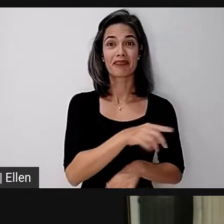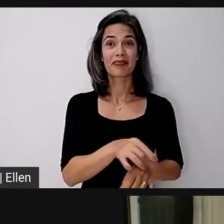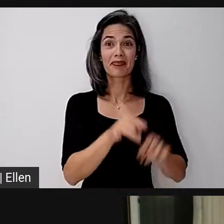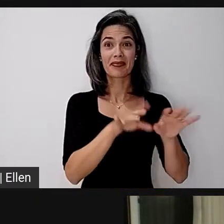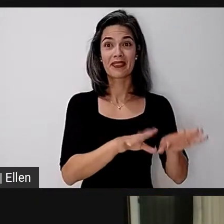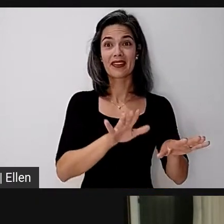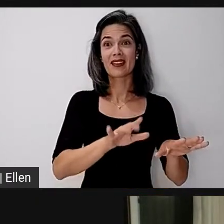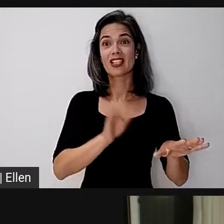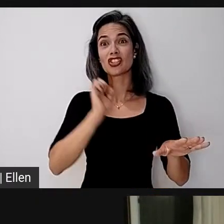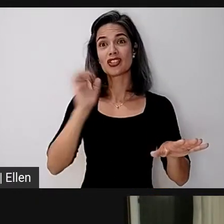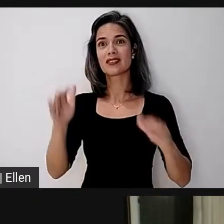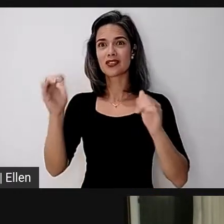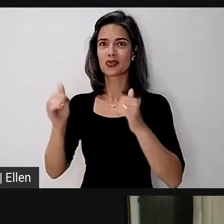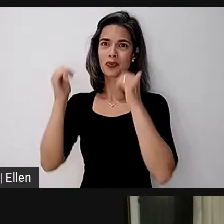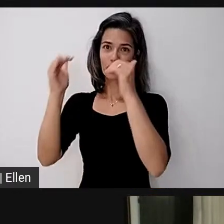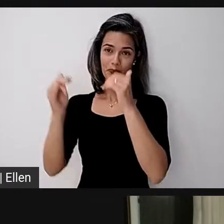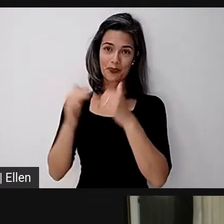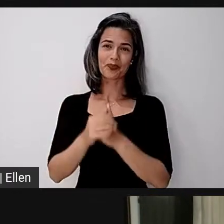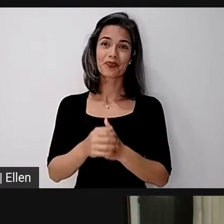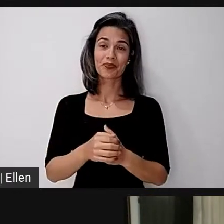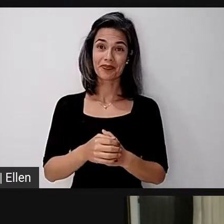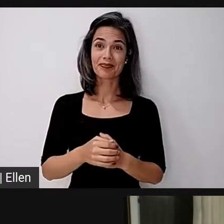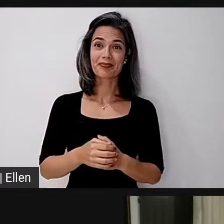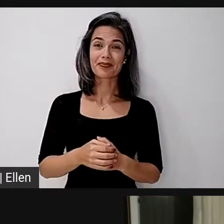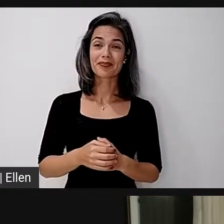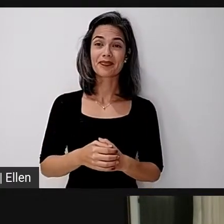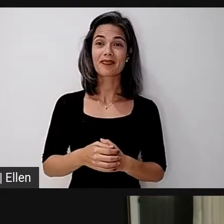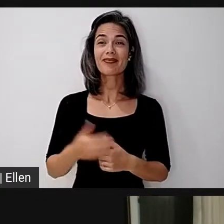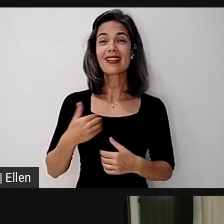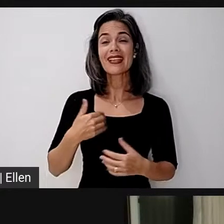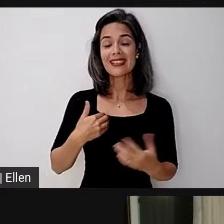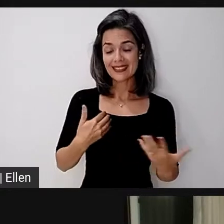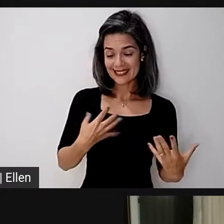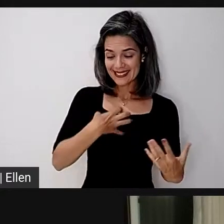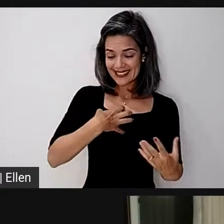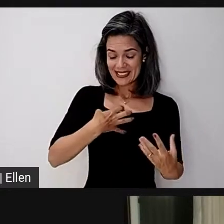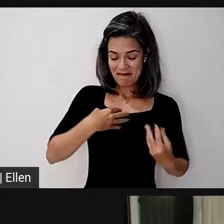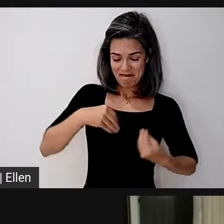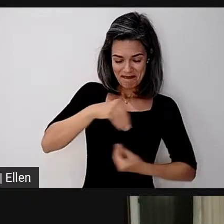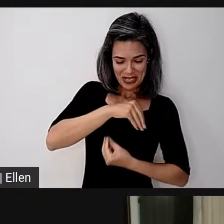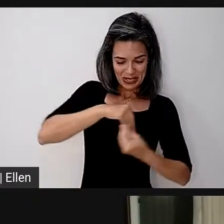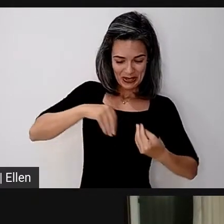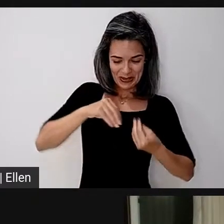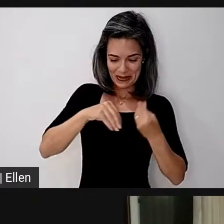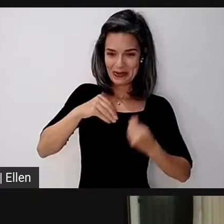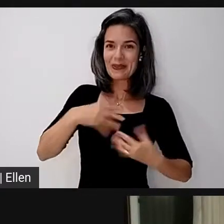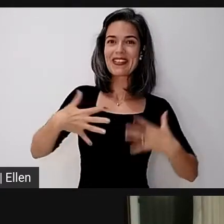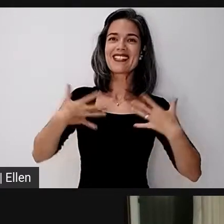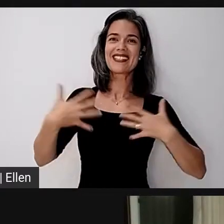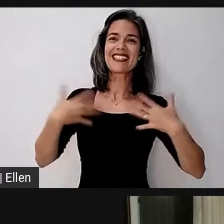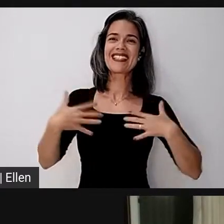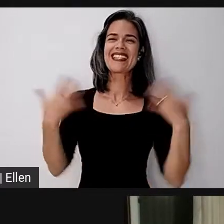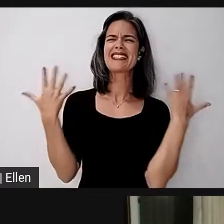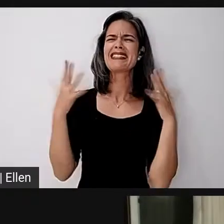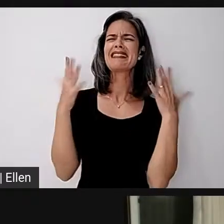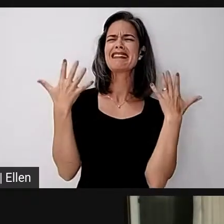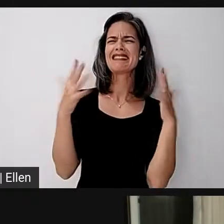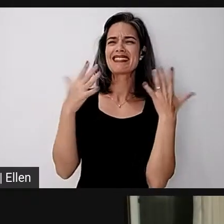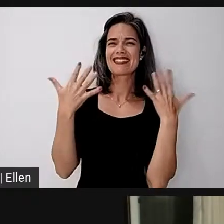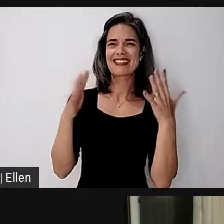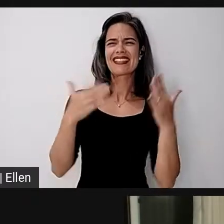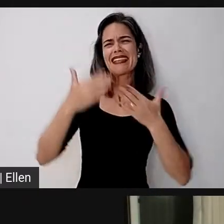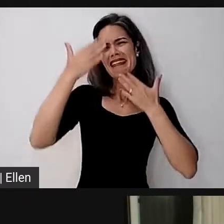superior. Então, há aqui para mim um misto de celebração, de felicitação e de muito, muito